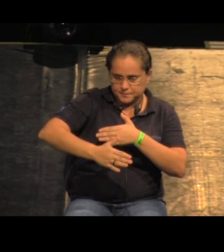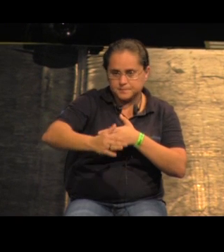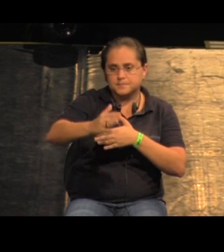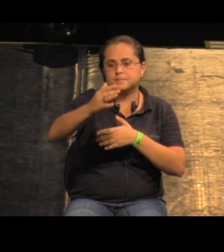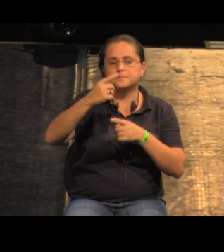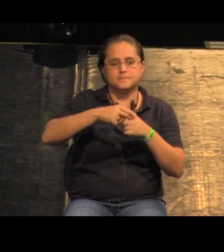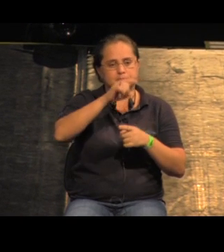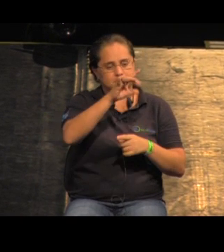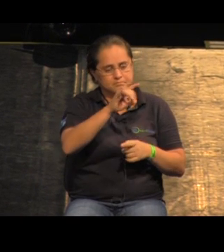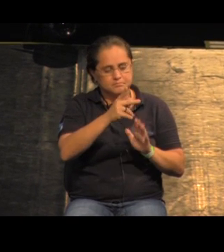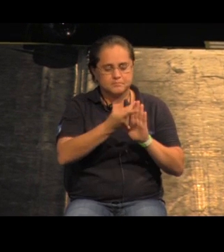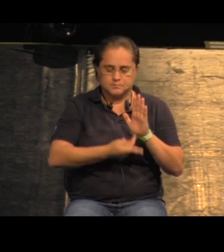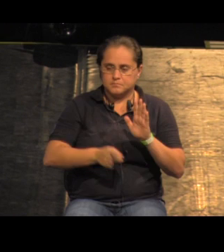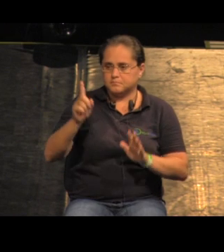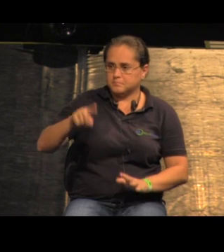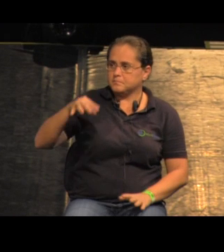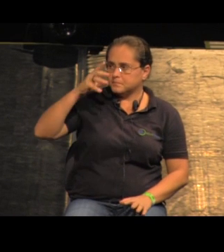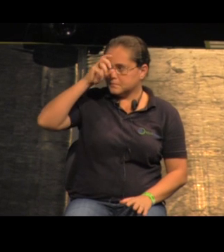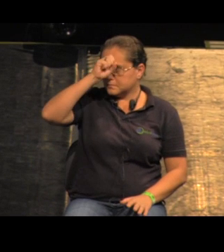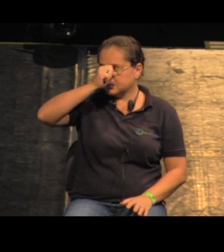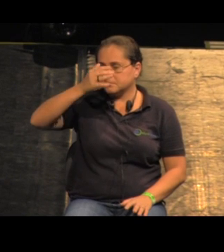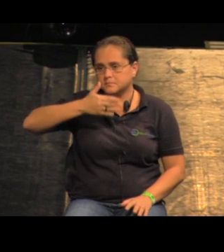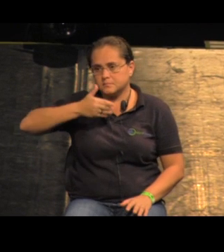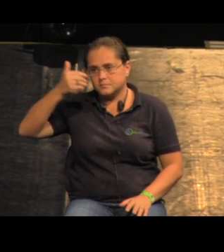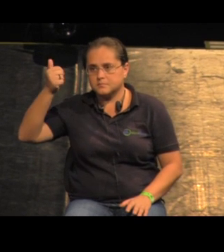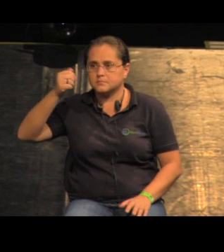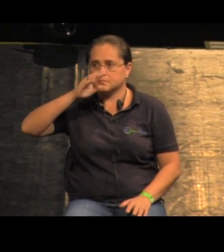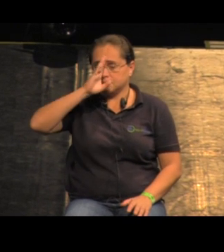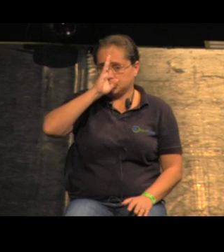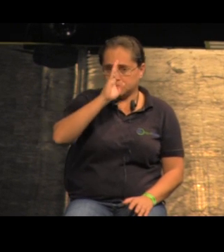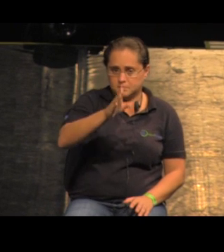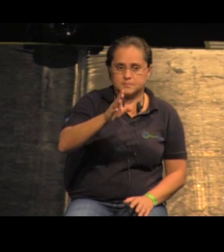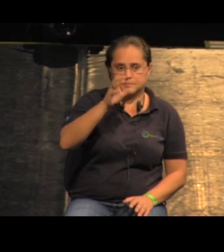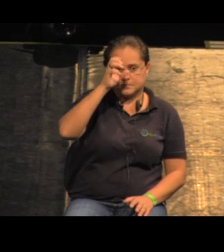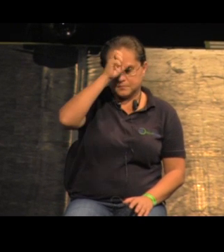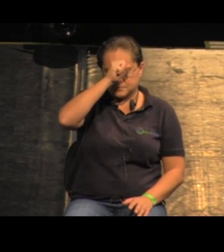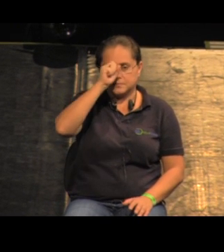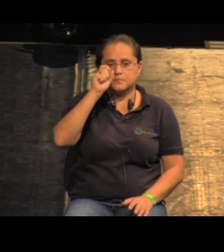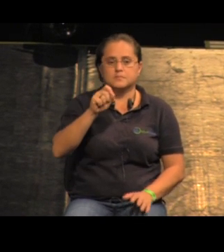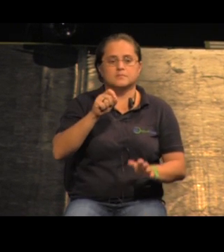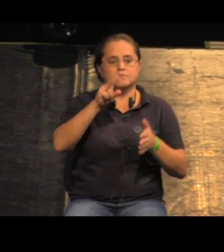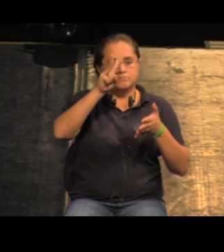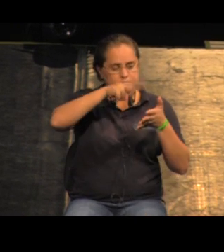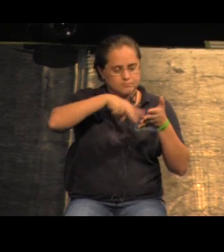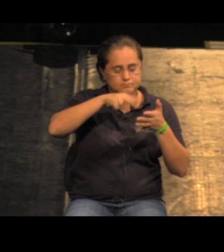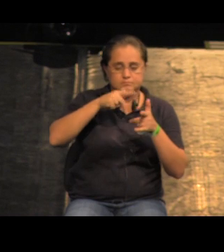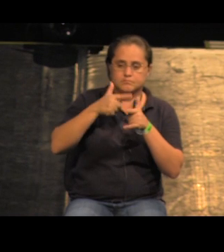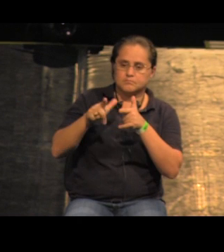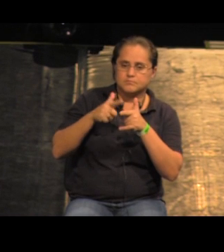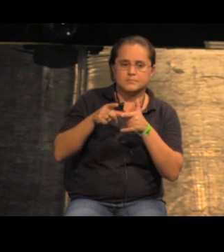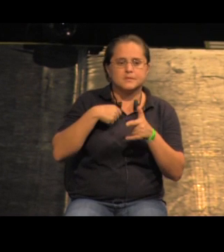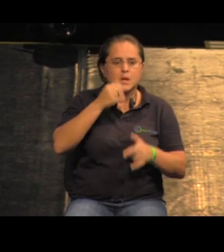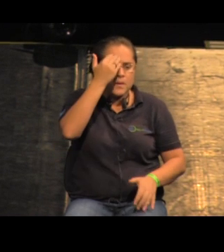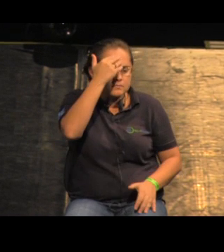era um aprendizado, eu acho que a gente vai melhorando a abordagem, principalmente o aprendizado do ponto de vista, da leitura dos problemas, da